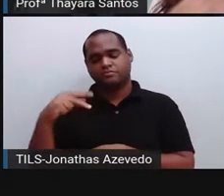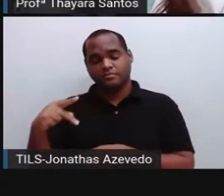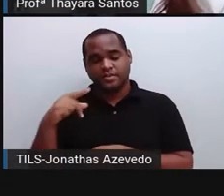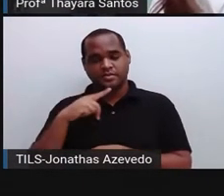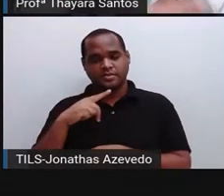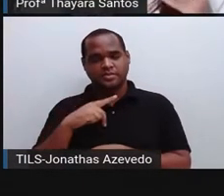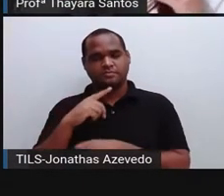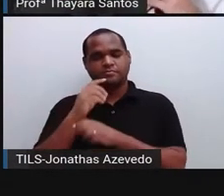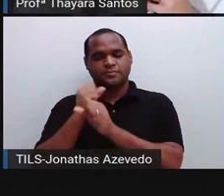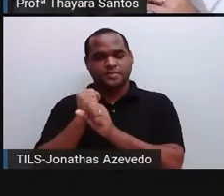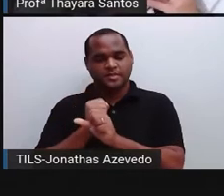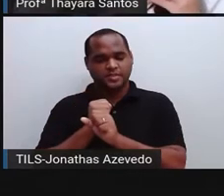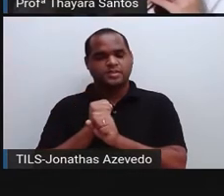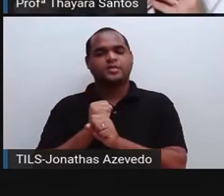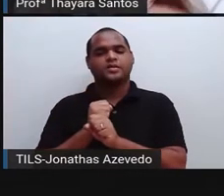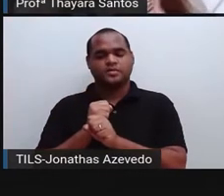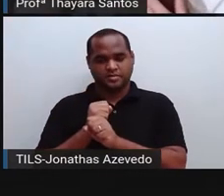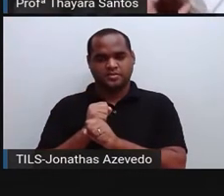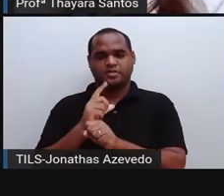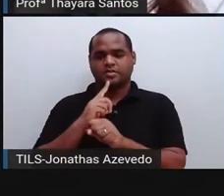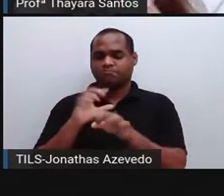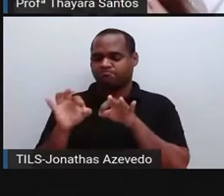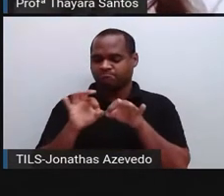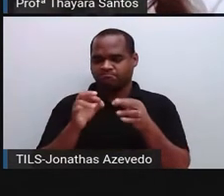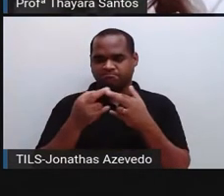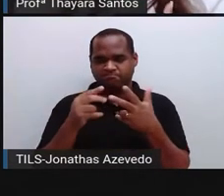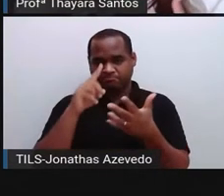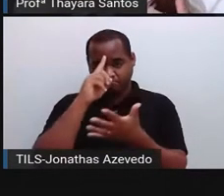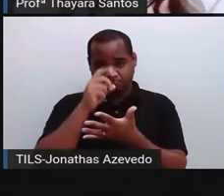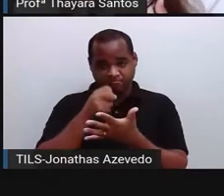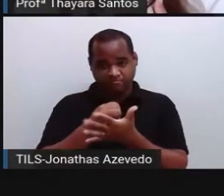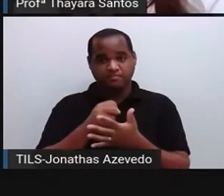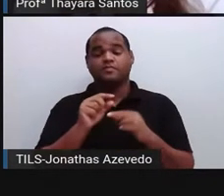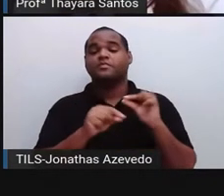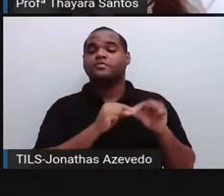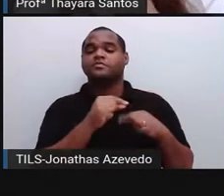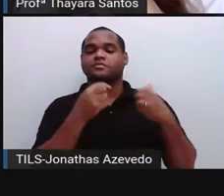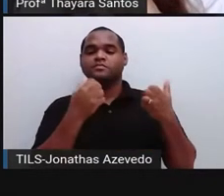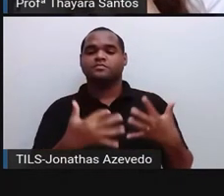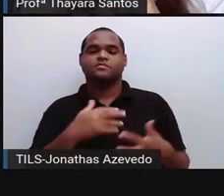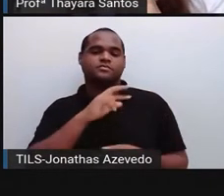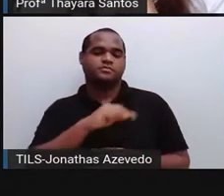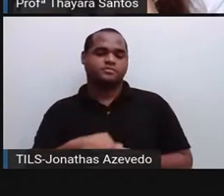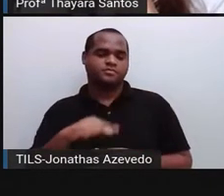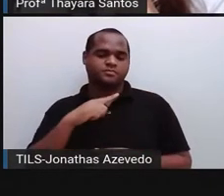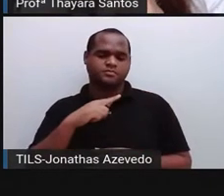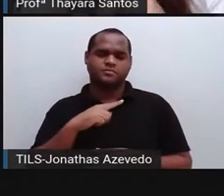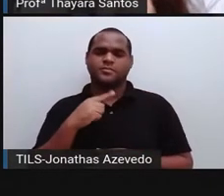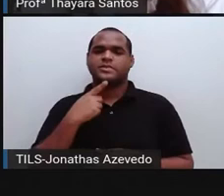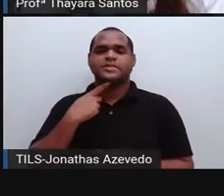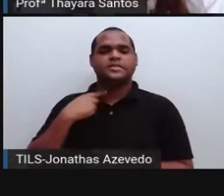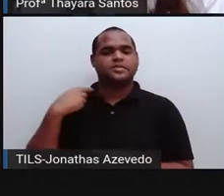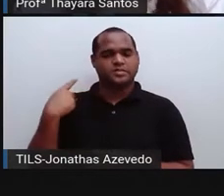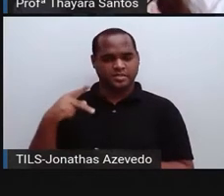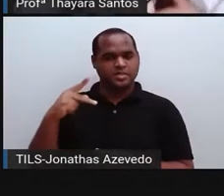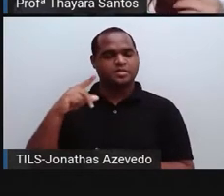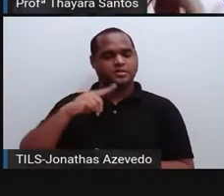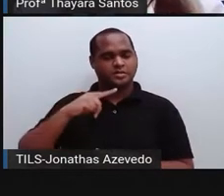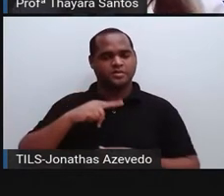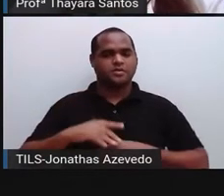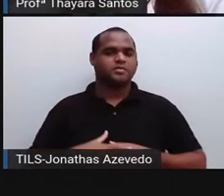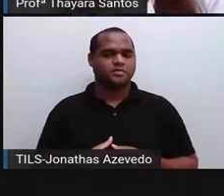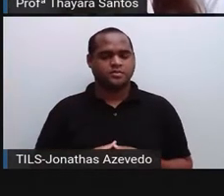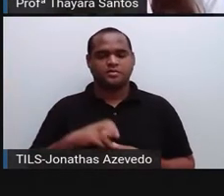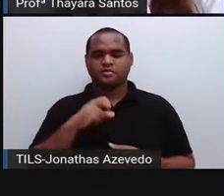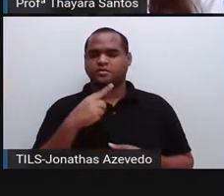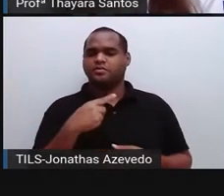somático, ele regula as ações que vão estar sob a nossa vontade. Ou seja, se eu